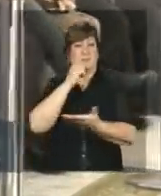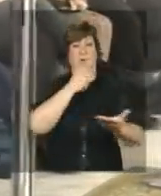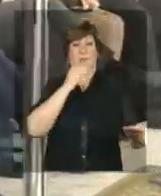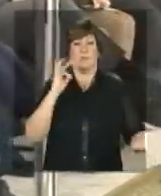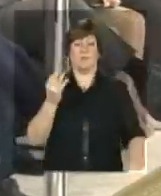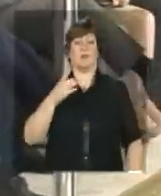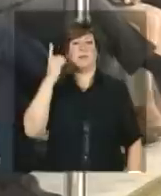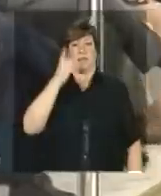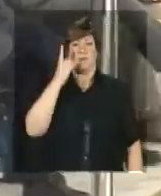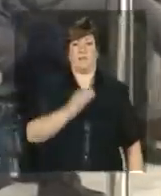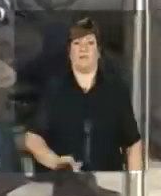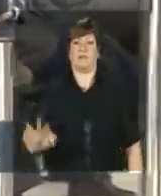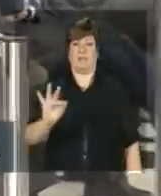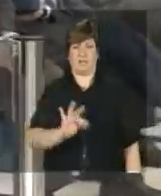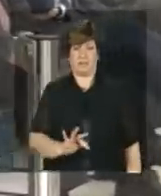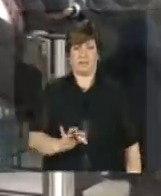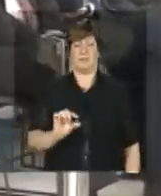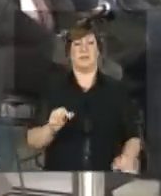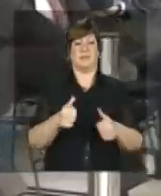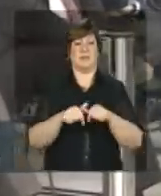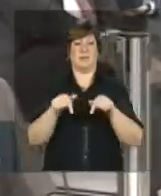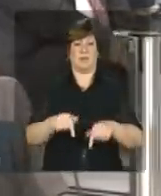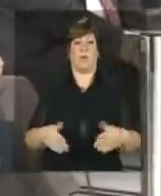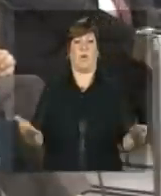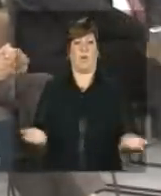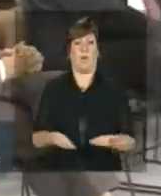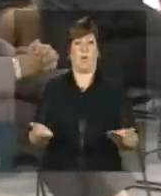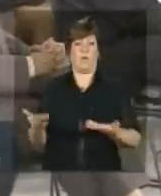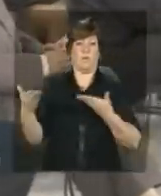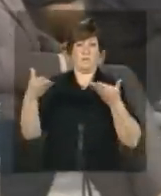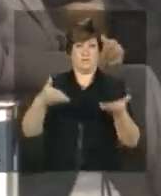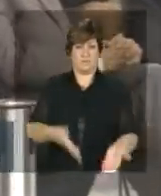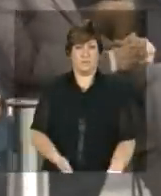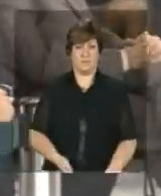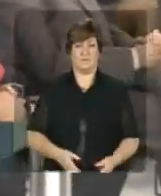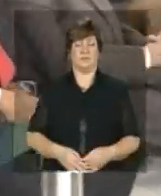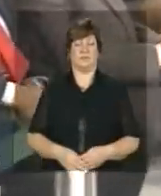senhores deputados federais que aqui hoje comparecem,